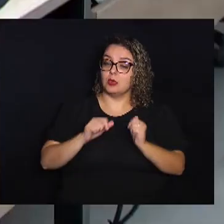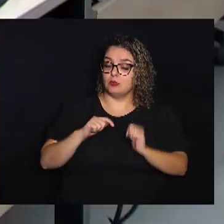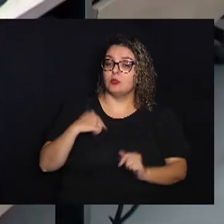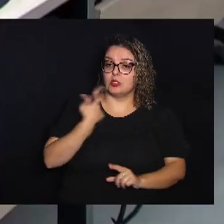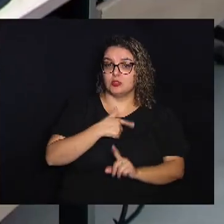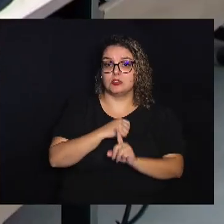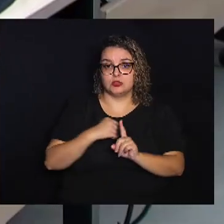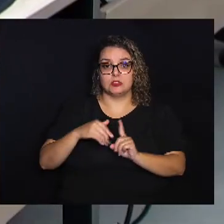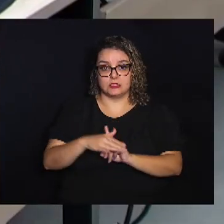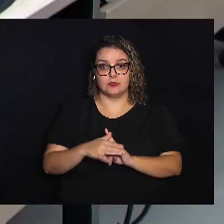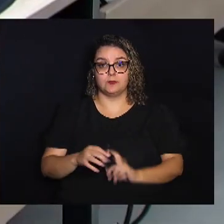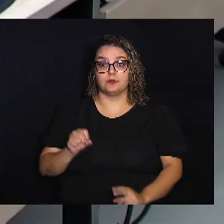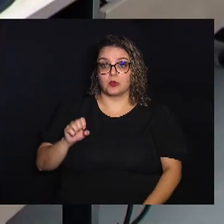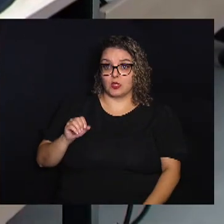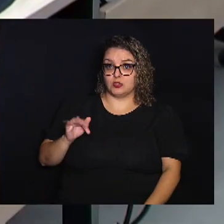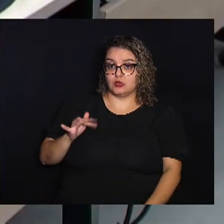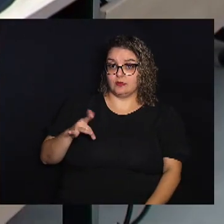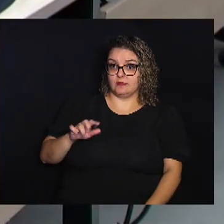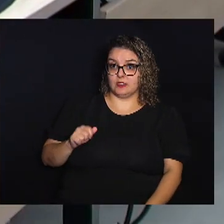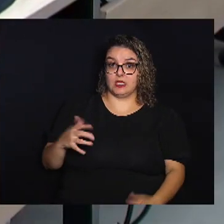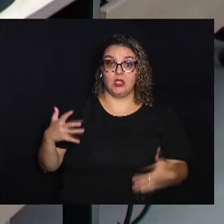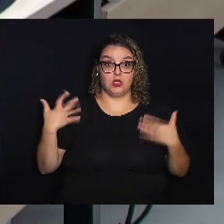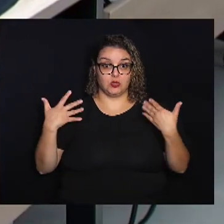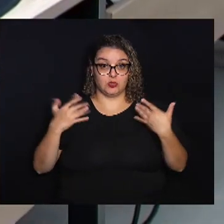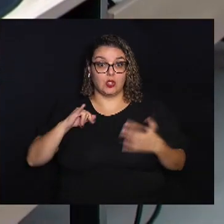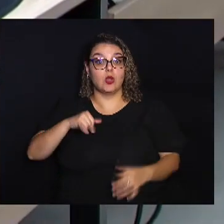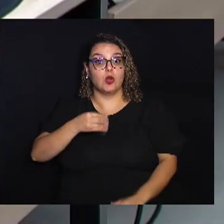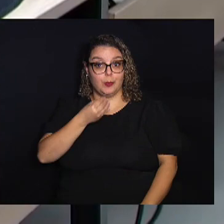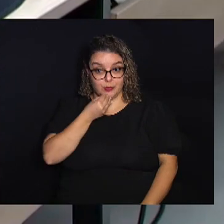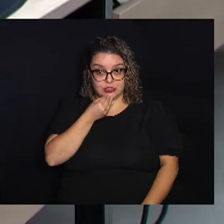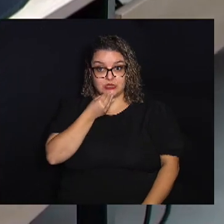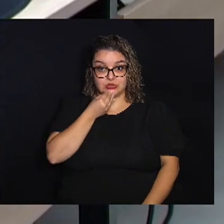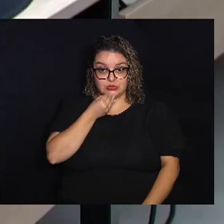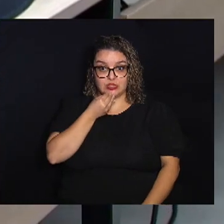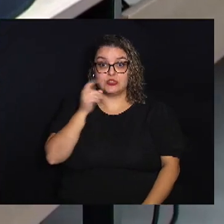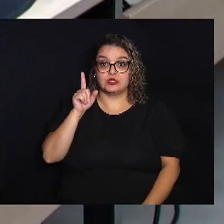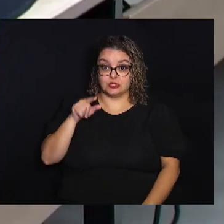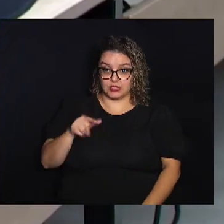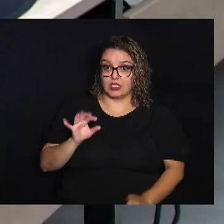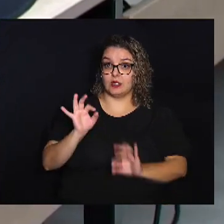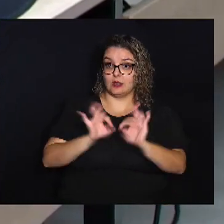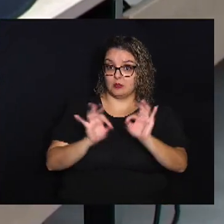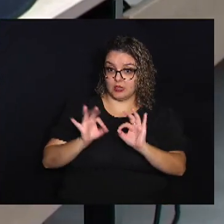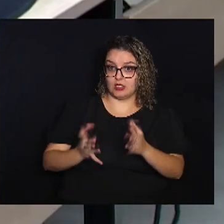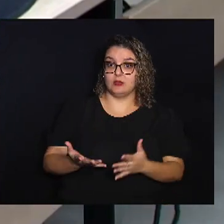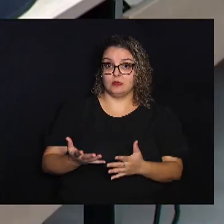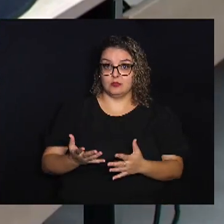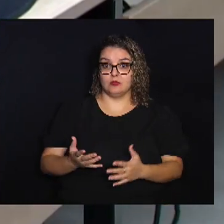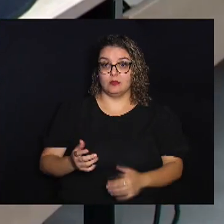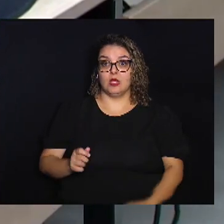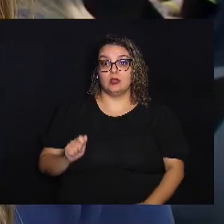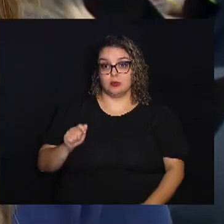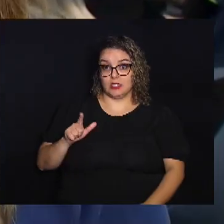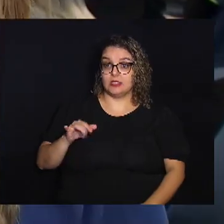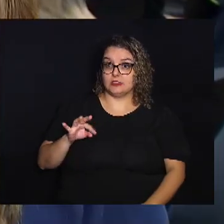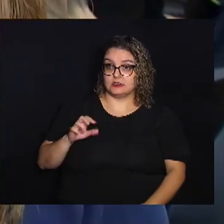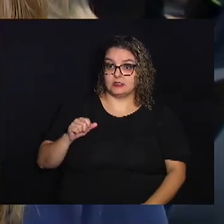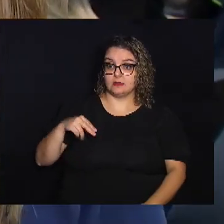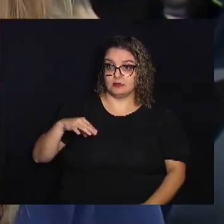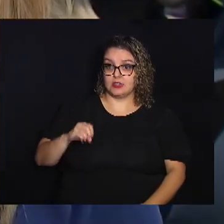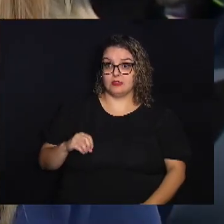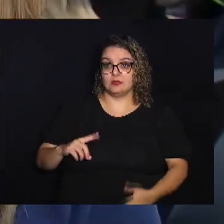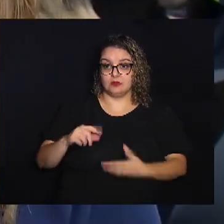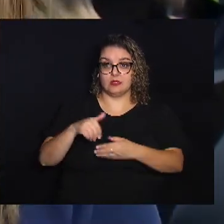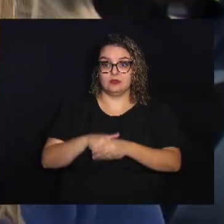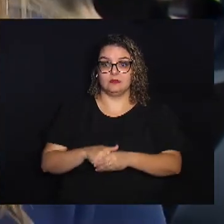sociedade Sofia está animada Com a oportunidade Ela se prepara Para o alistamento eleitoral Normalmente